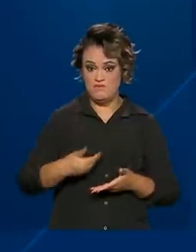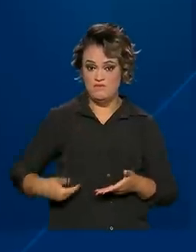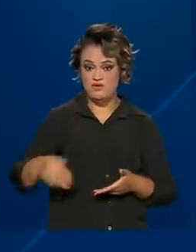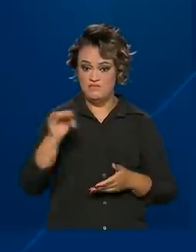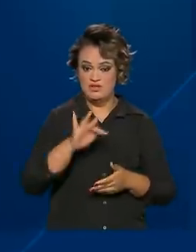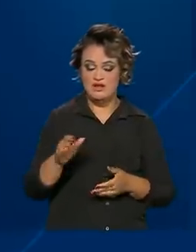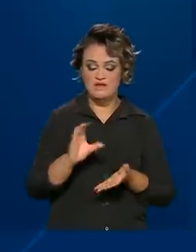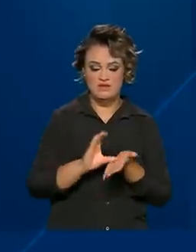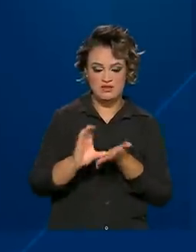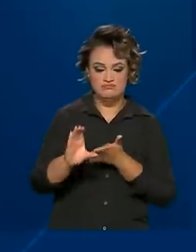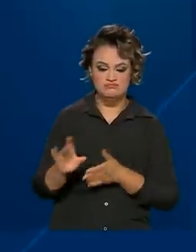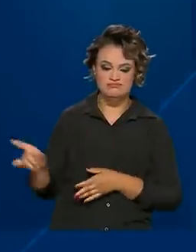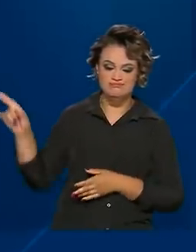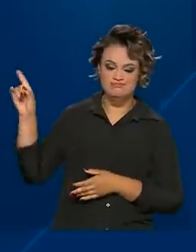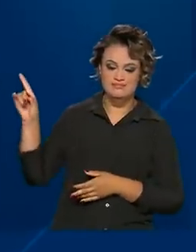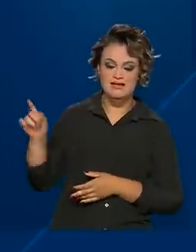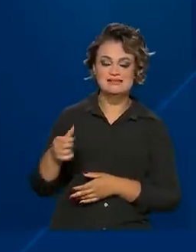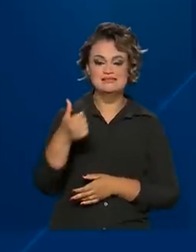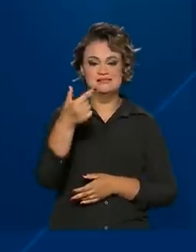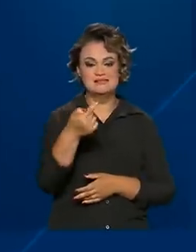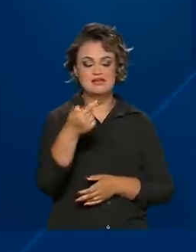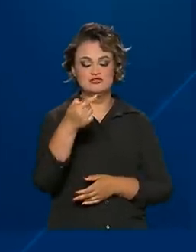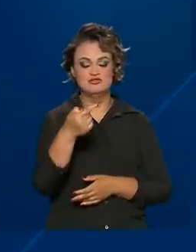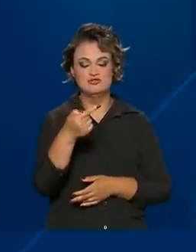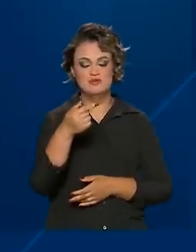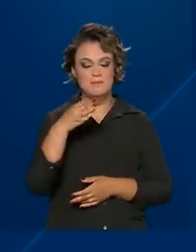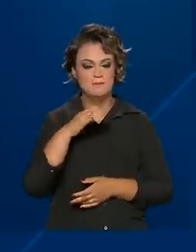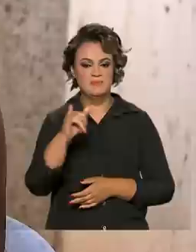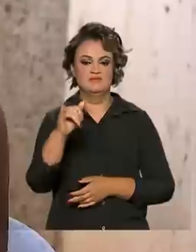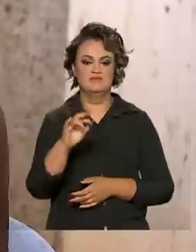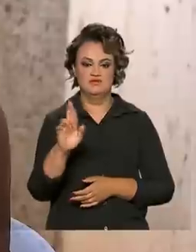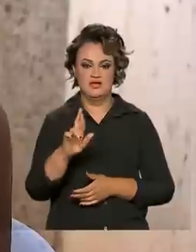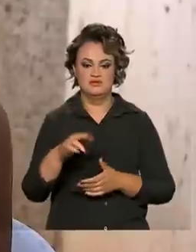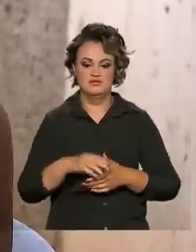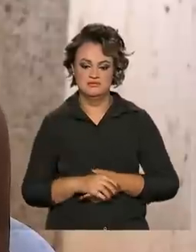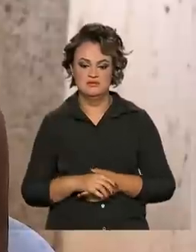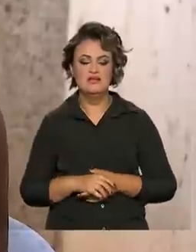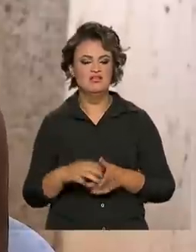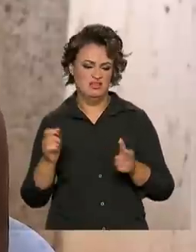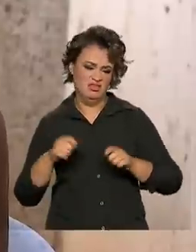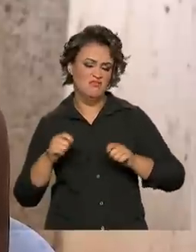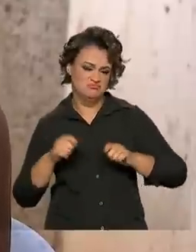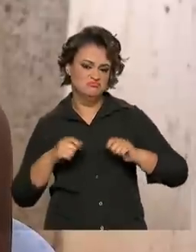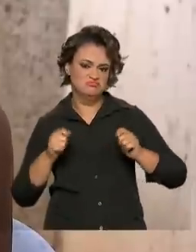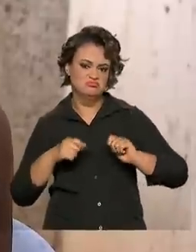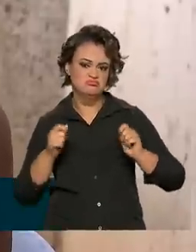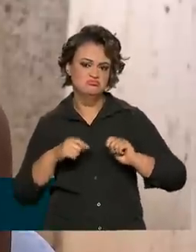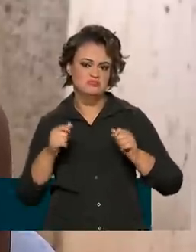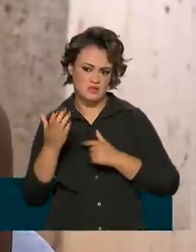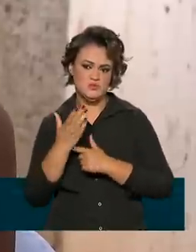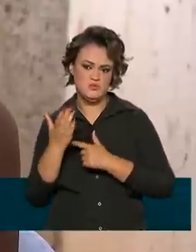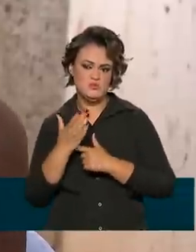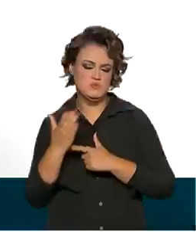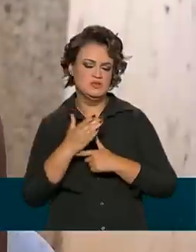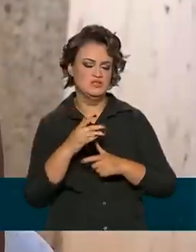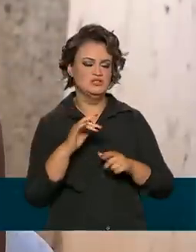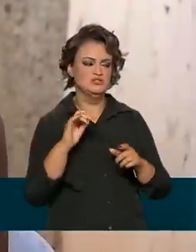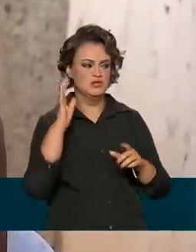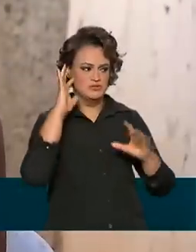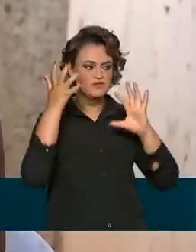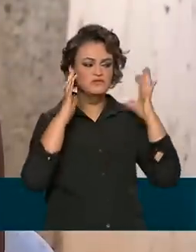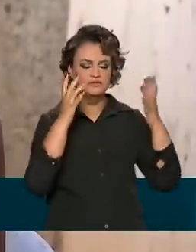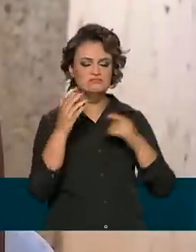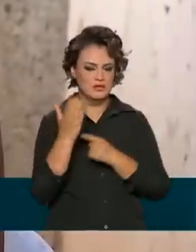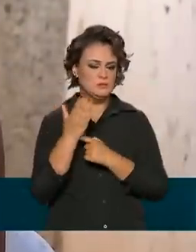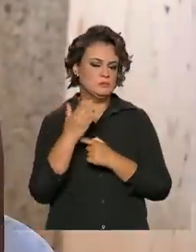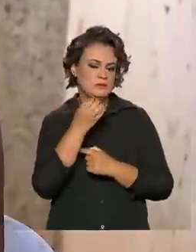programa R 7,6 bilhões. Está dando para a gente se virar. Vai ser uma